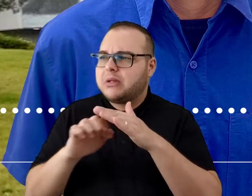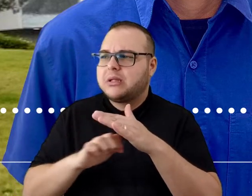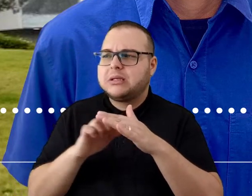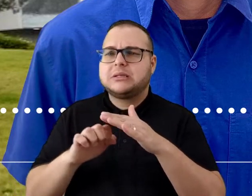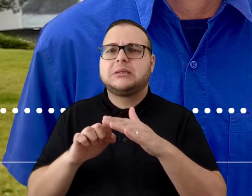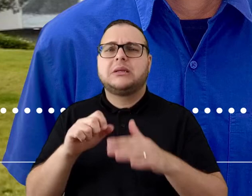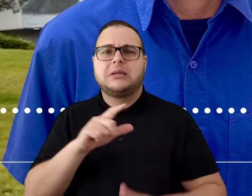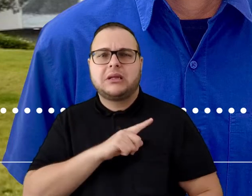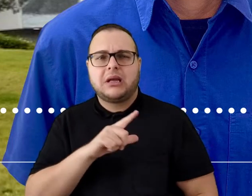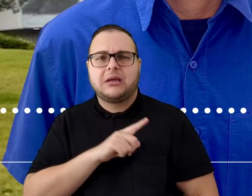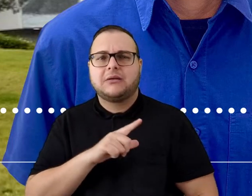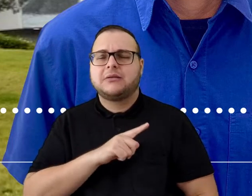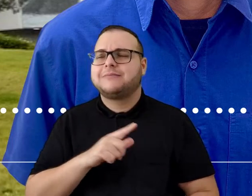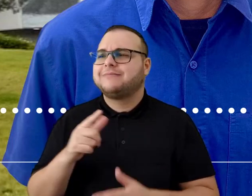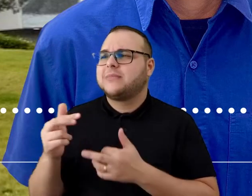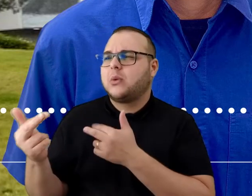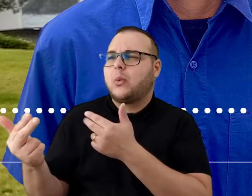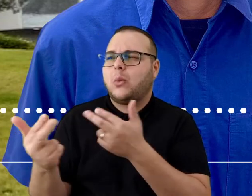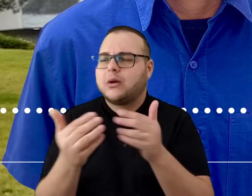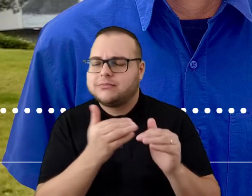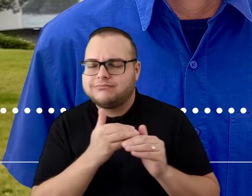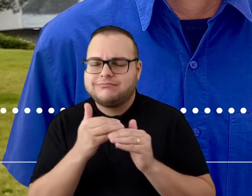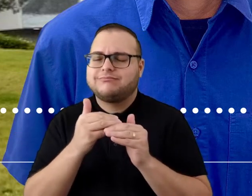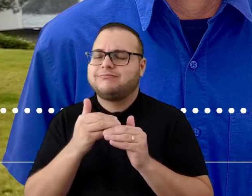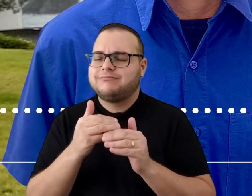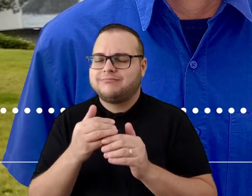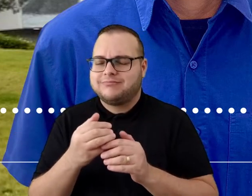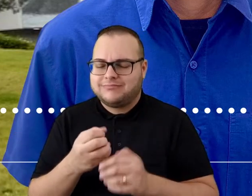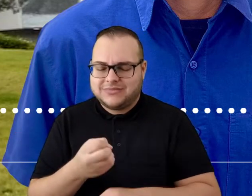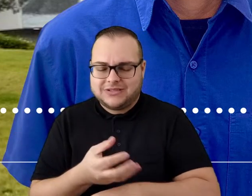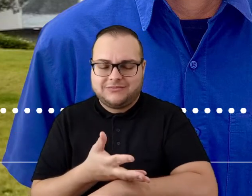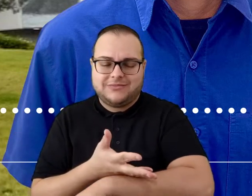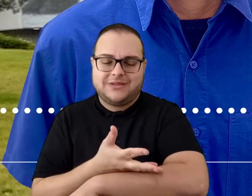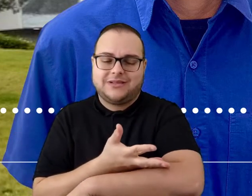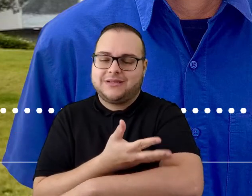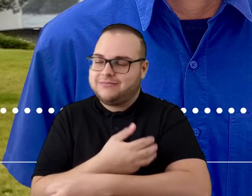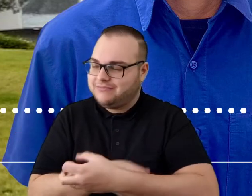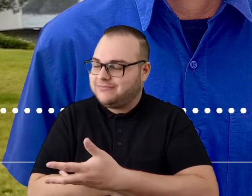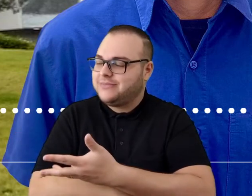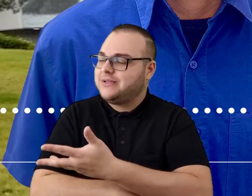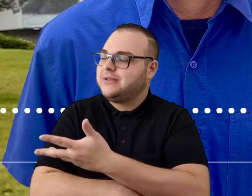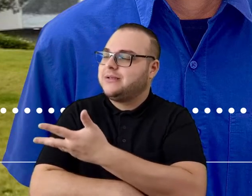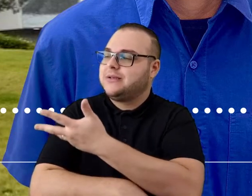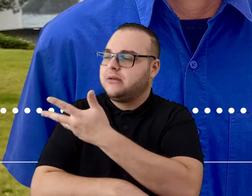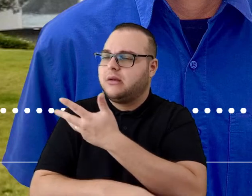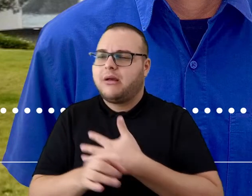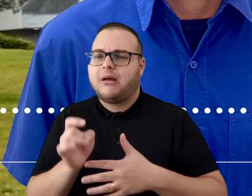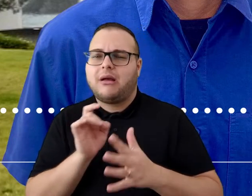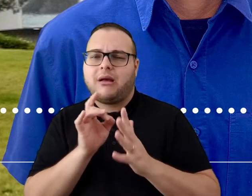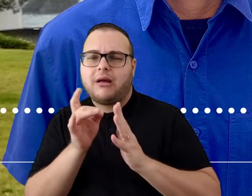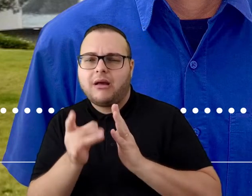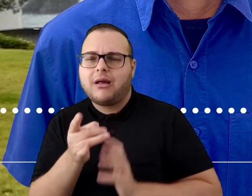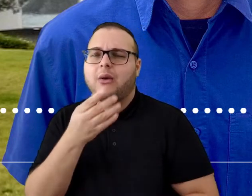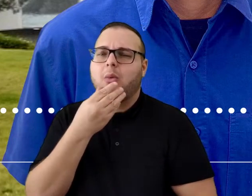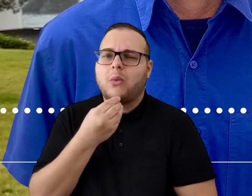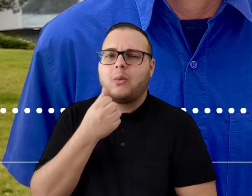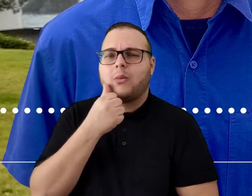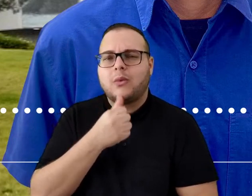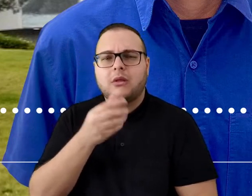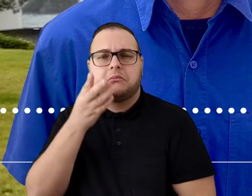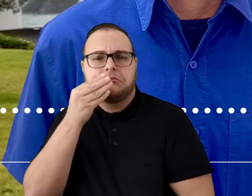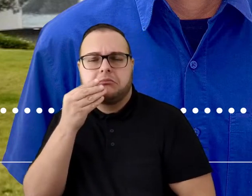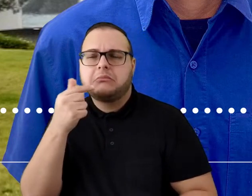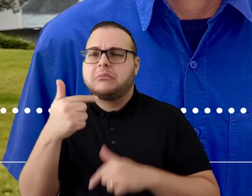ao mesmo tempo são igualmente inspiradoras, né? Cada empregada e empregada da CBA eleva o valor da empresa e